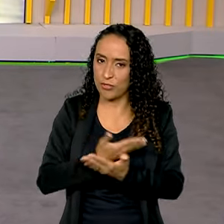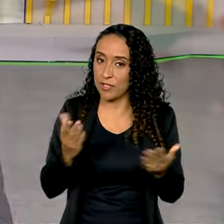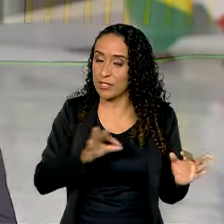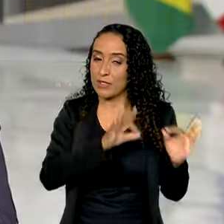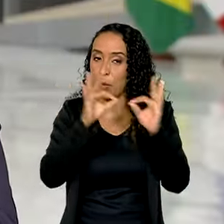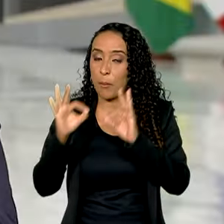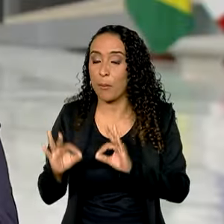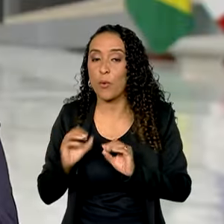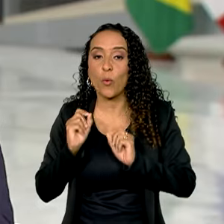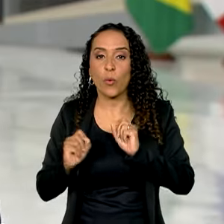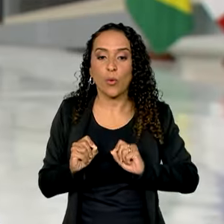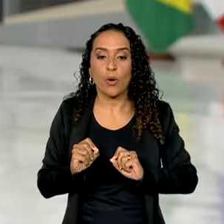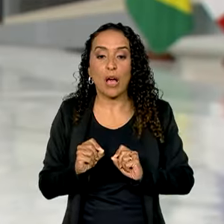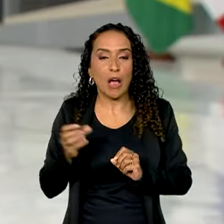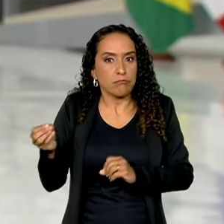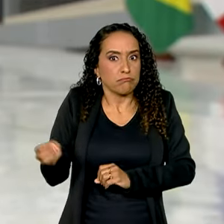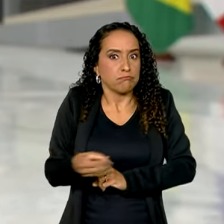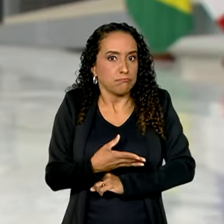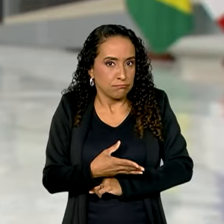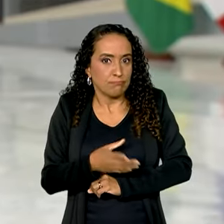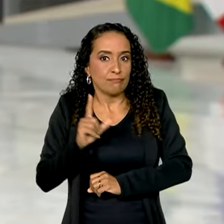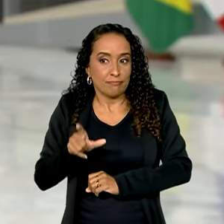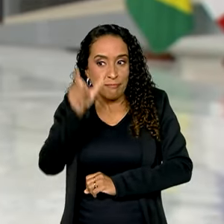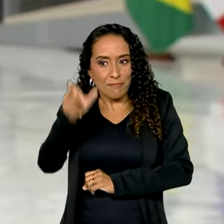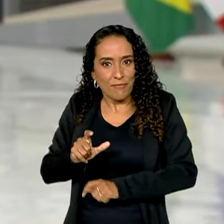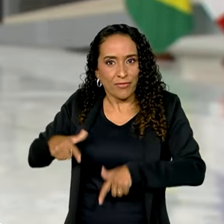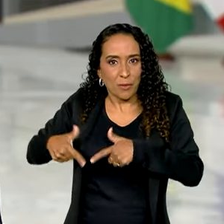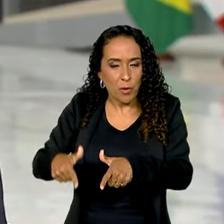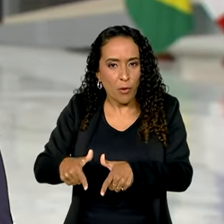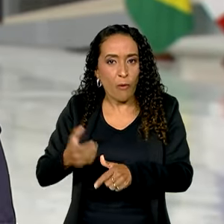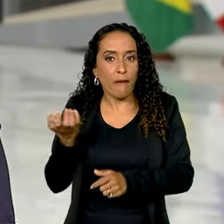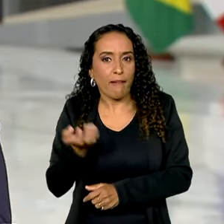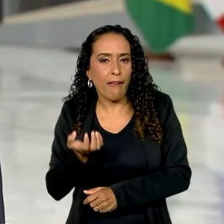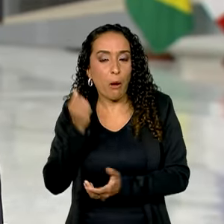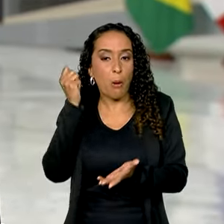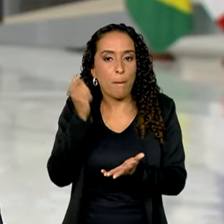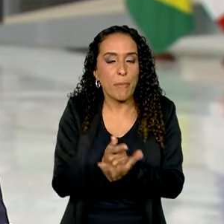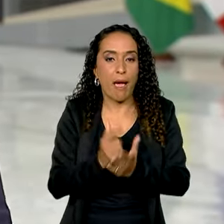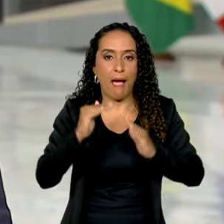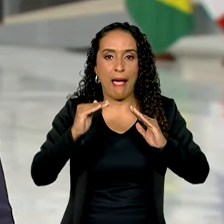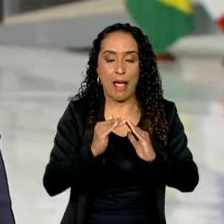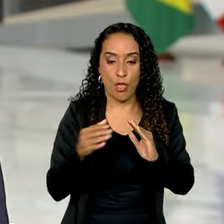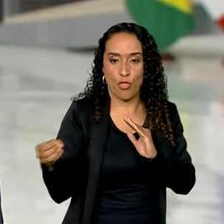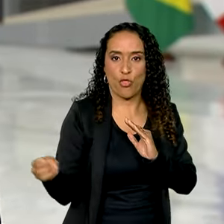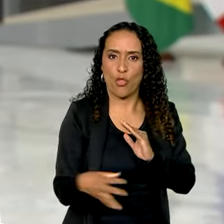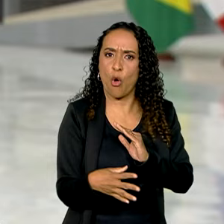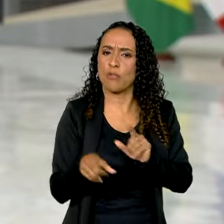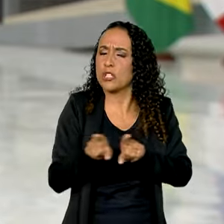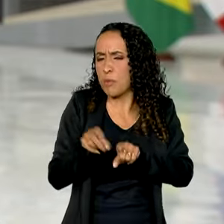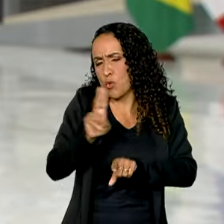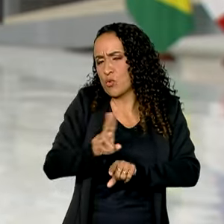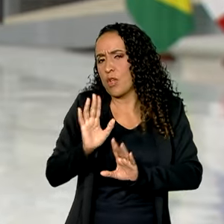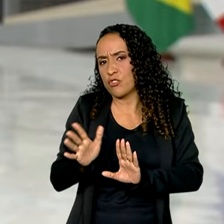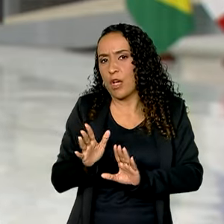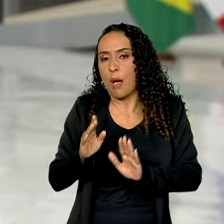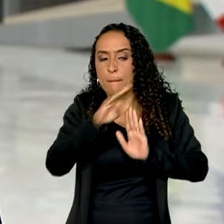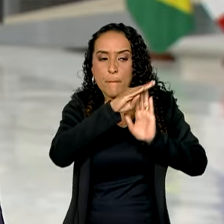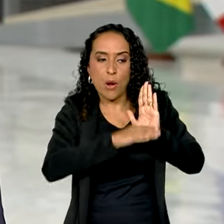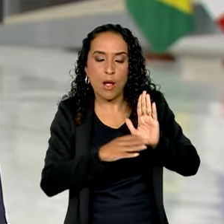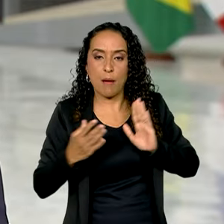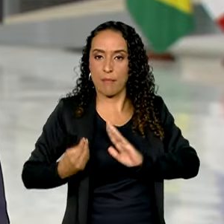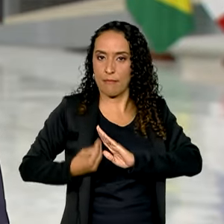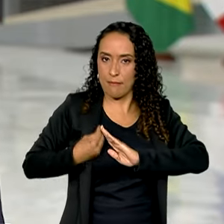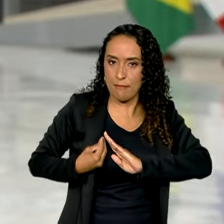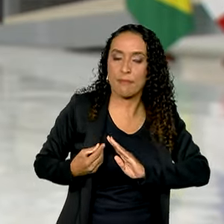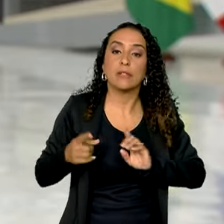nos assiste. Essa novidade é para o trabalhador que pretende comprar imóveis novos e usados pelo programa Minha Casa